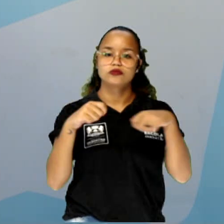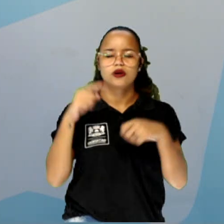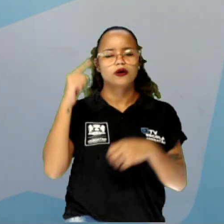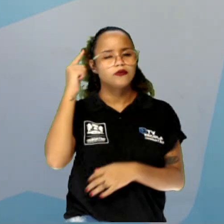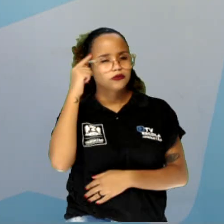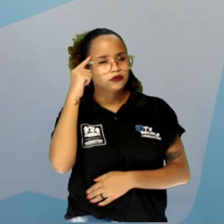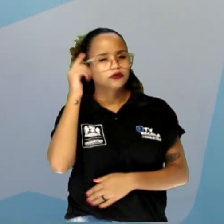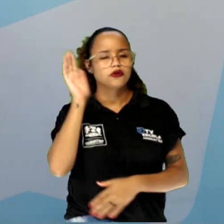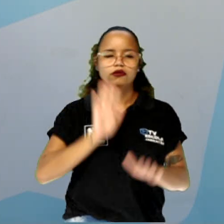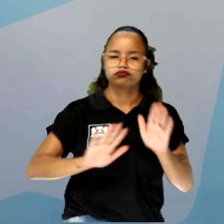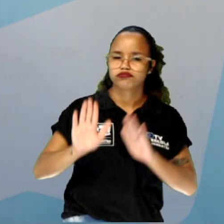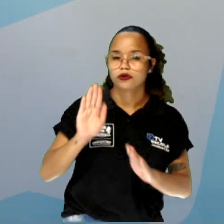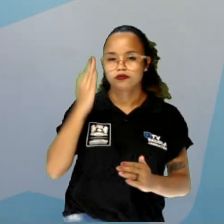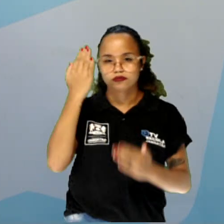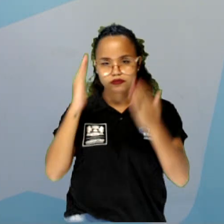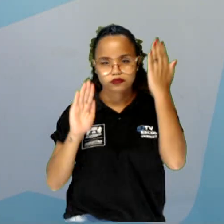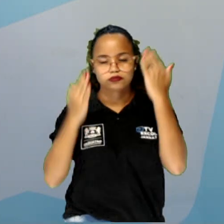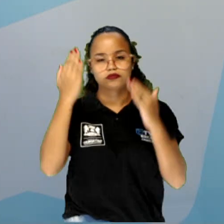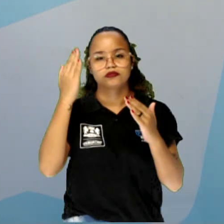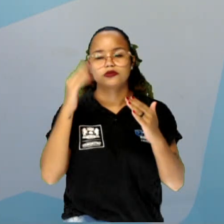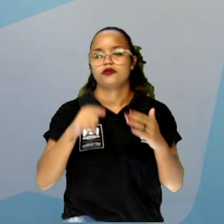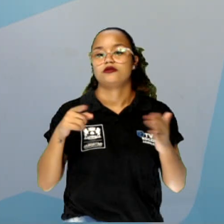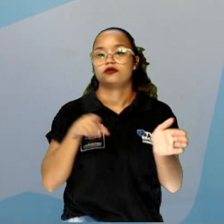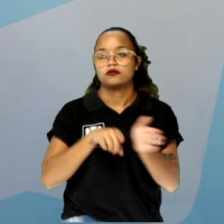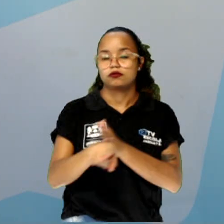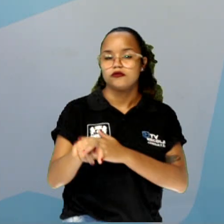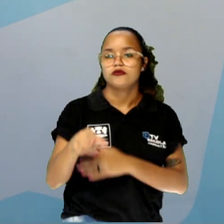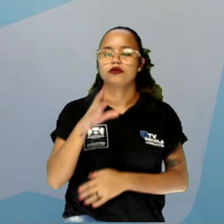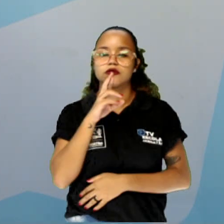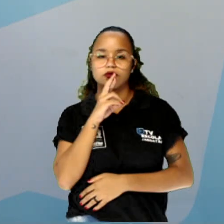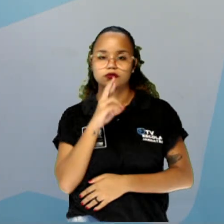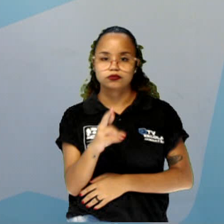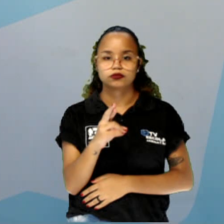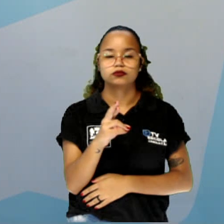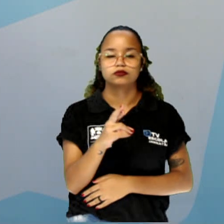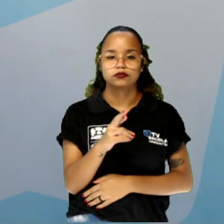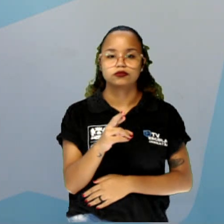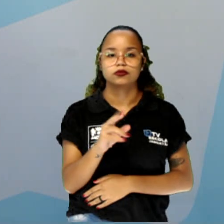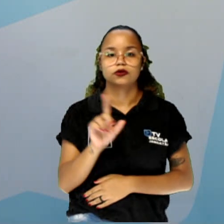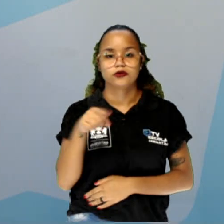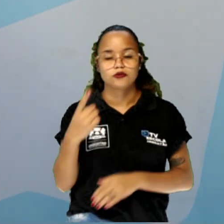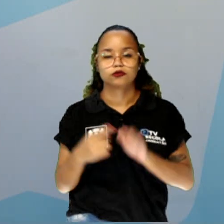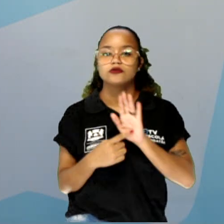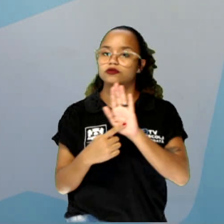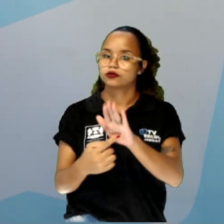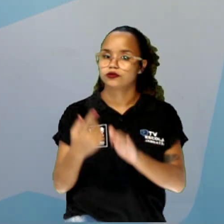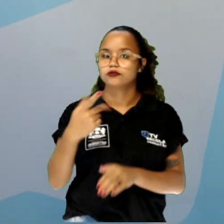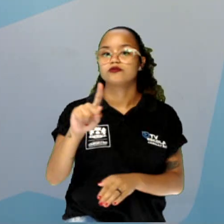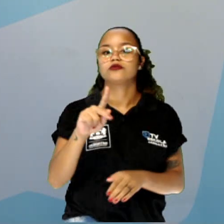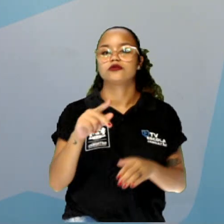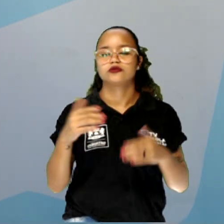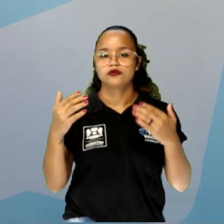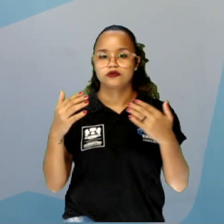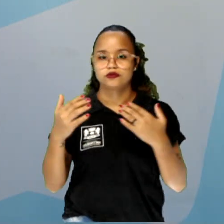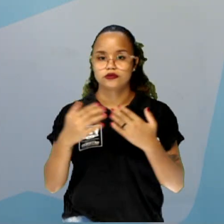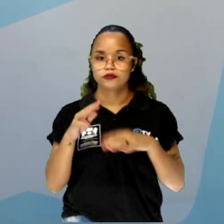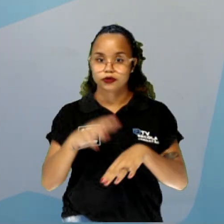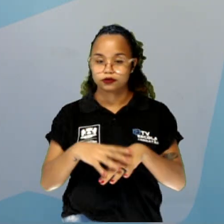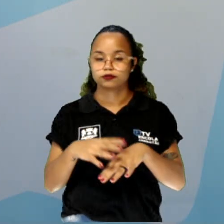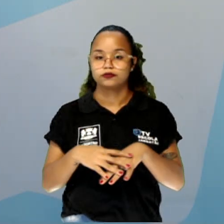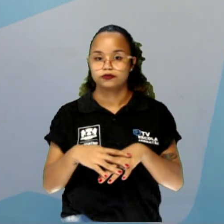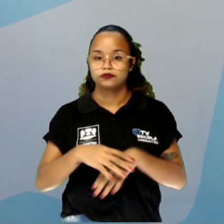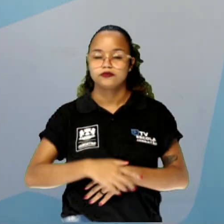direitinho, vai analisar essa questão, você vai responder e você vai mostrar lá para o seu professor ou para sua professora de